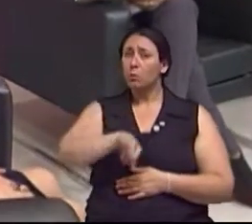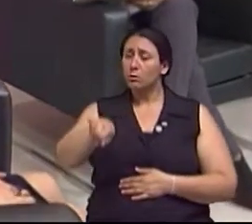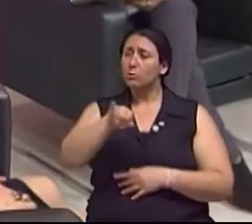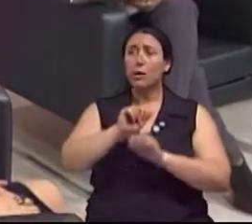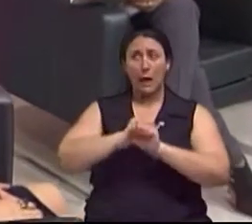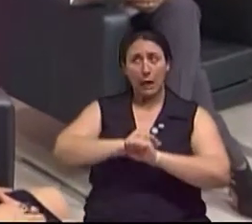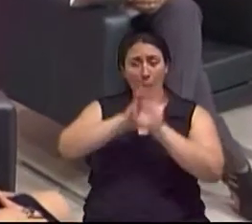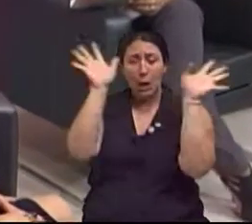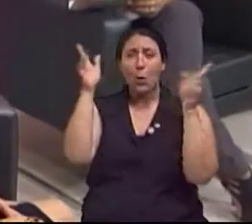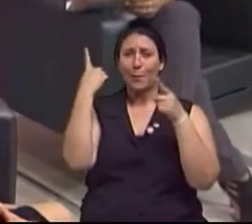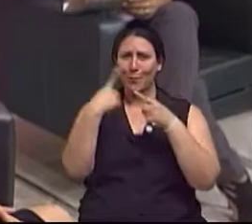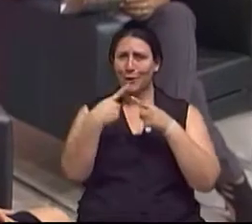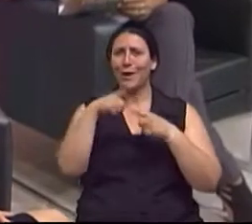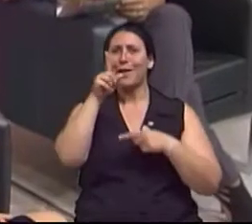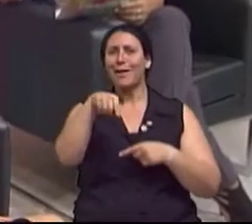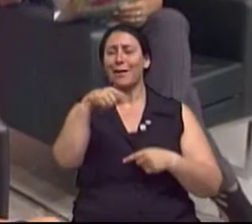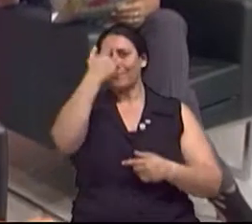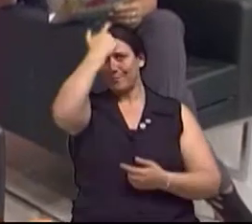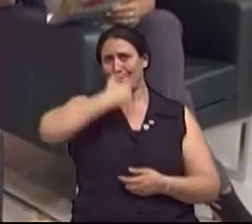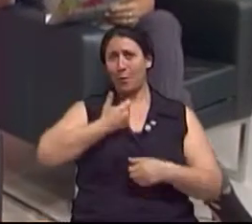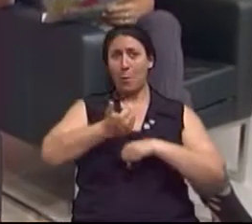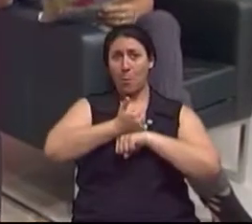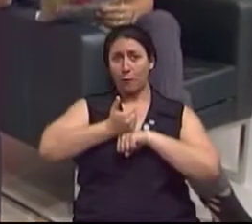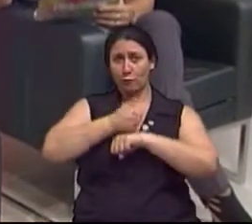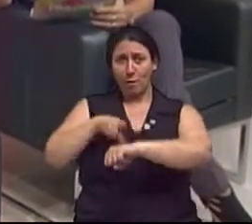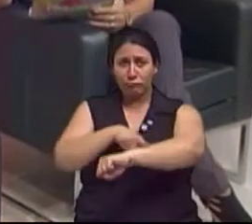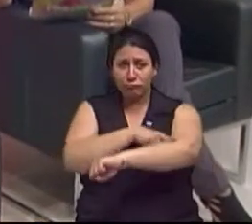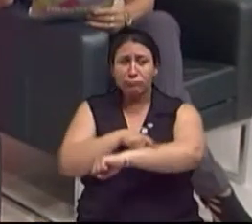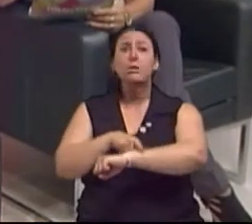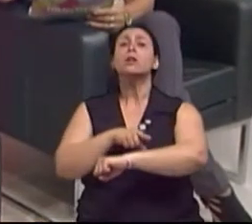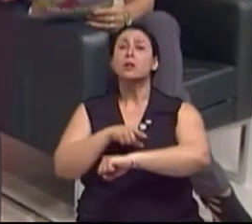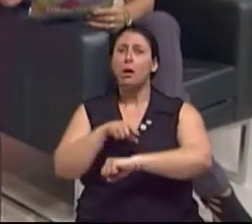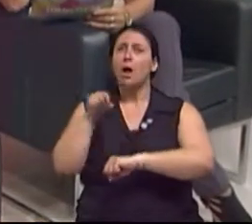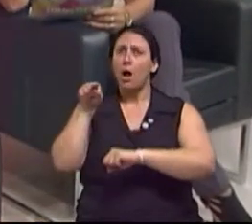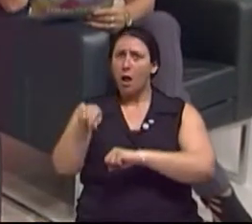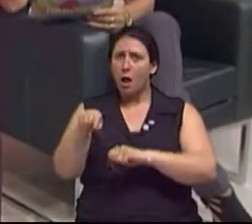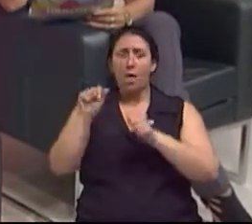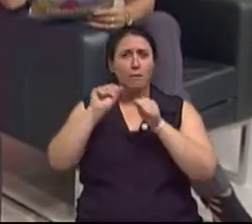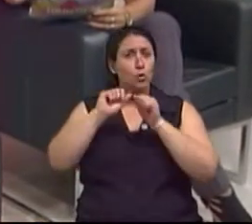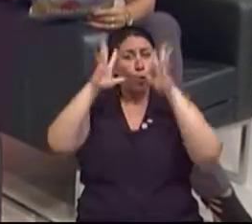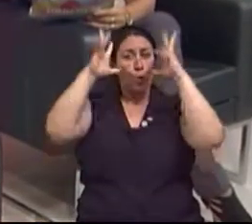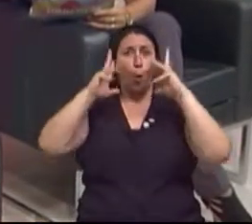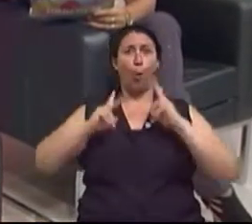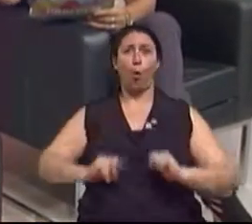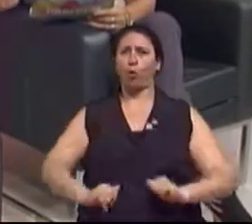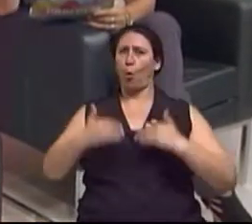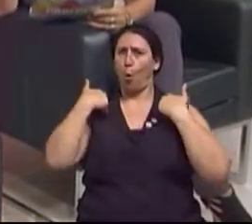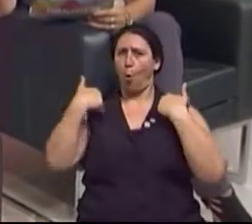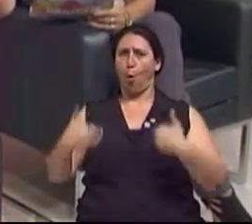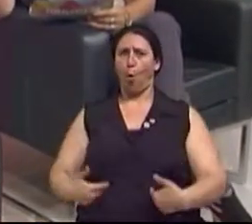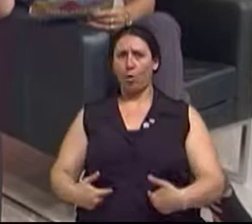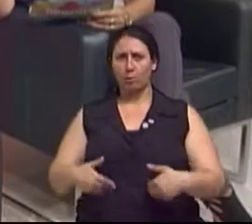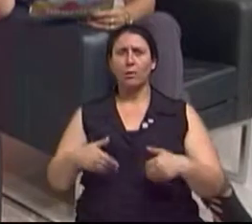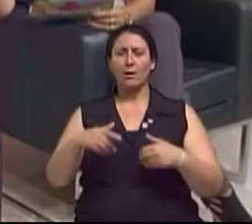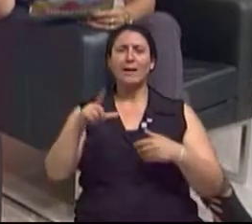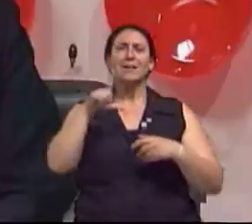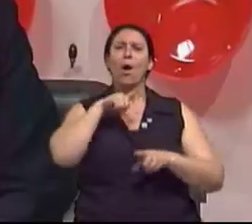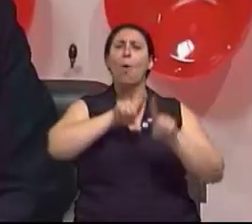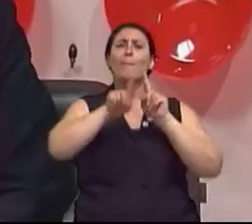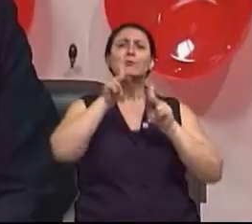a dermatologista, o dermatologista, ele também atua nessas pintas em todo o corpo. Pessoas que têm pintas nas costas. Sim, exame